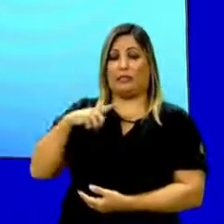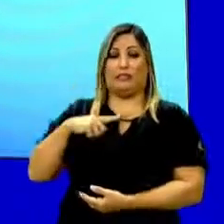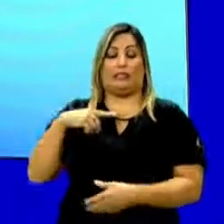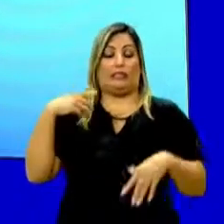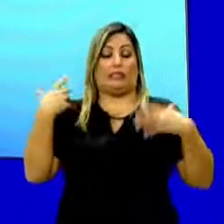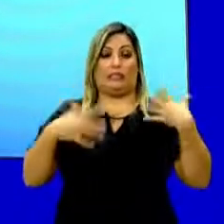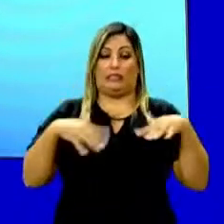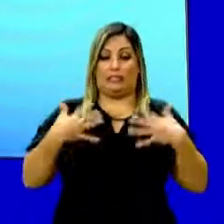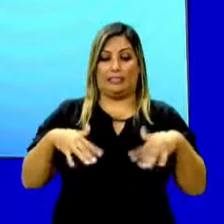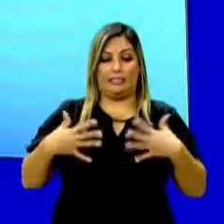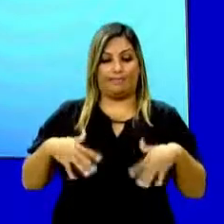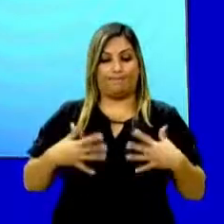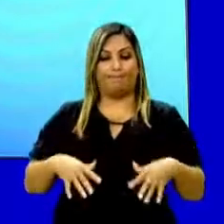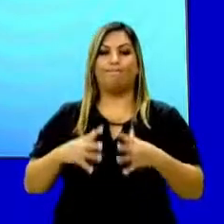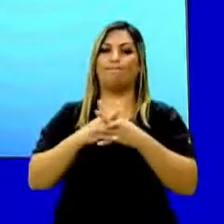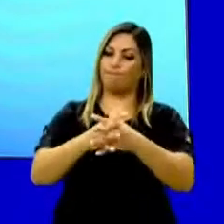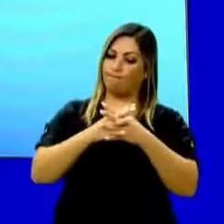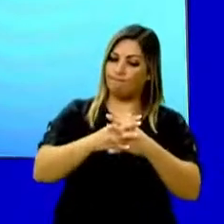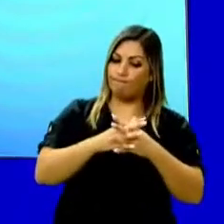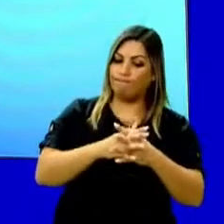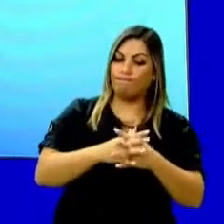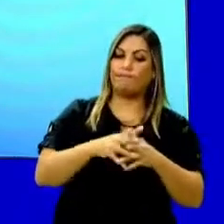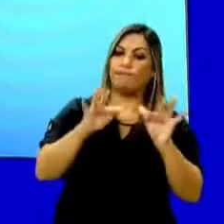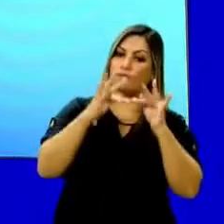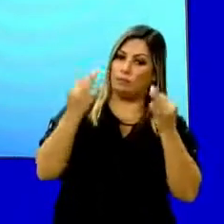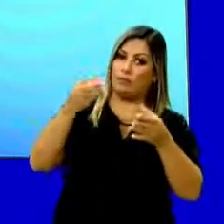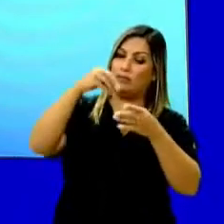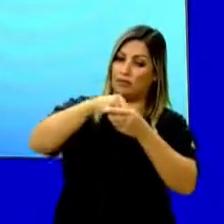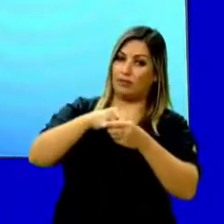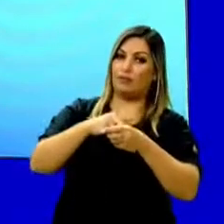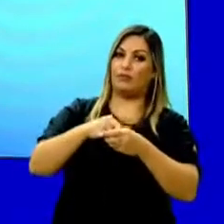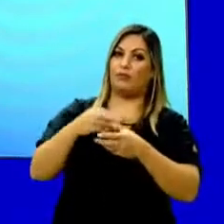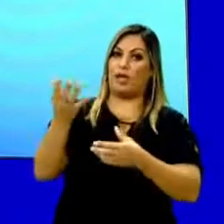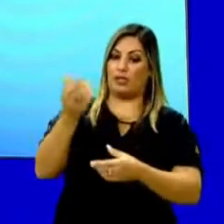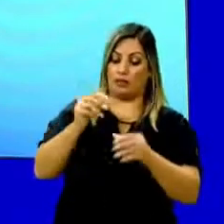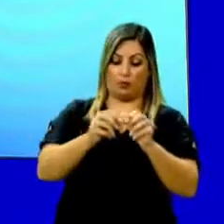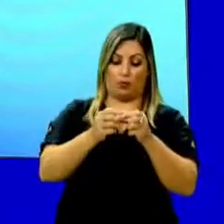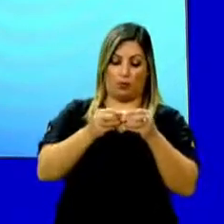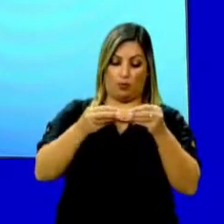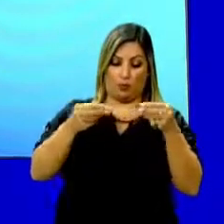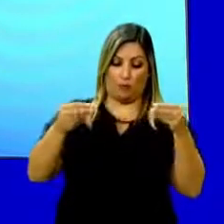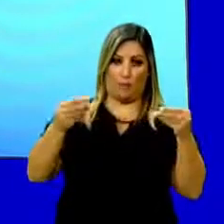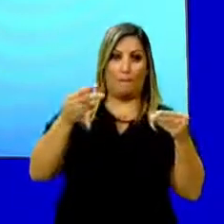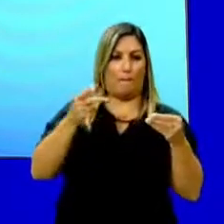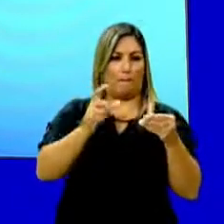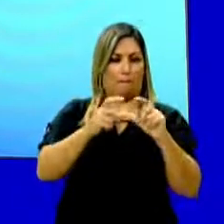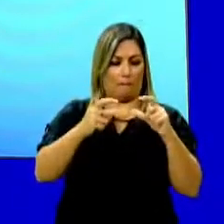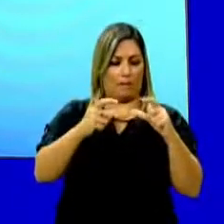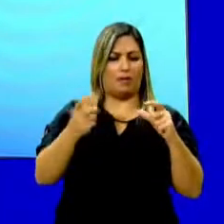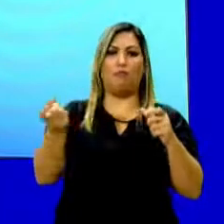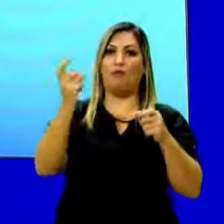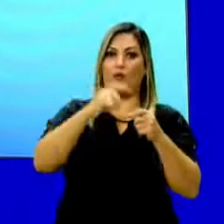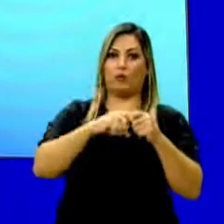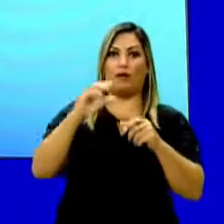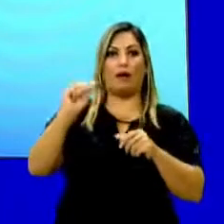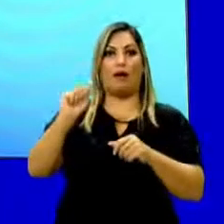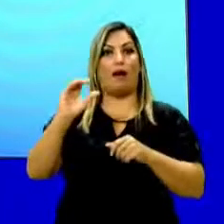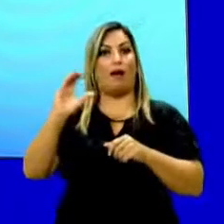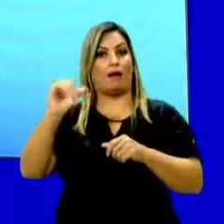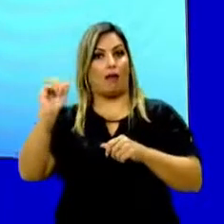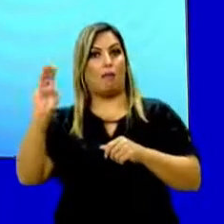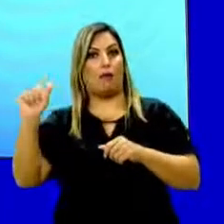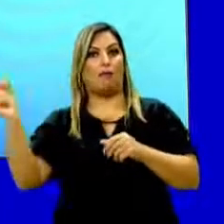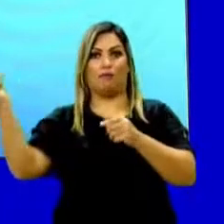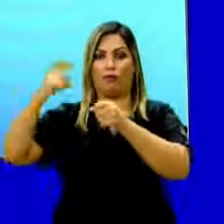transtornado e cria uma confusão muito grande em família. E aí ele recebe um bilhete, para ele retornar à cabana, o lugar